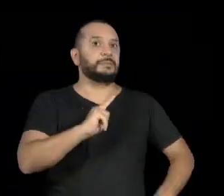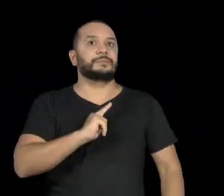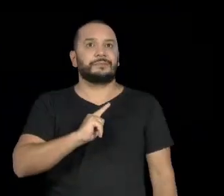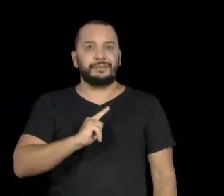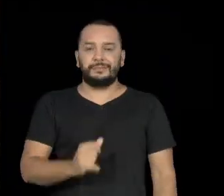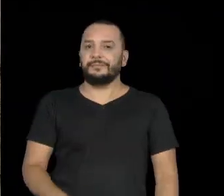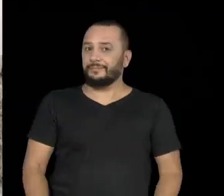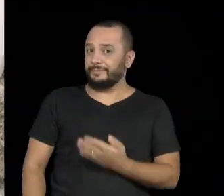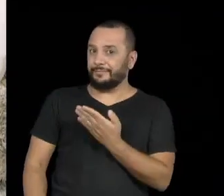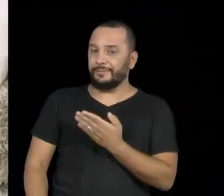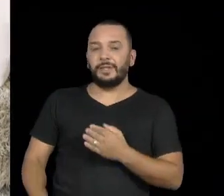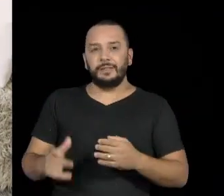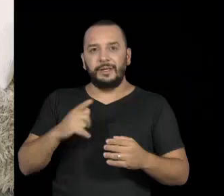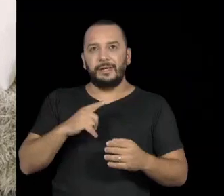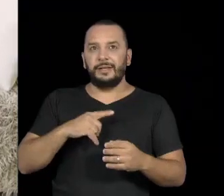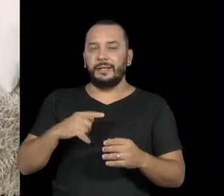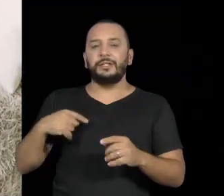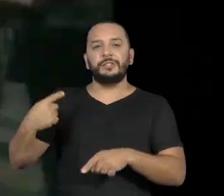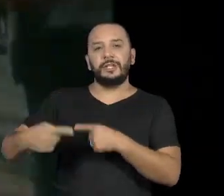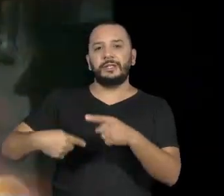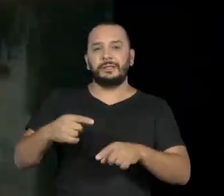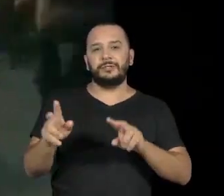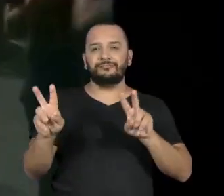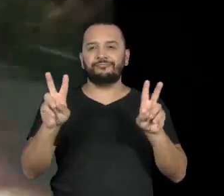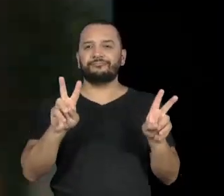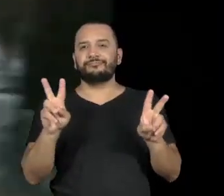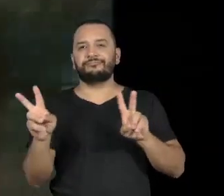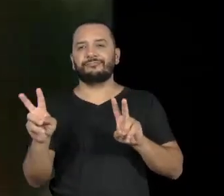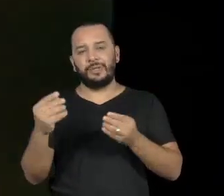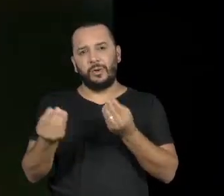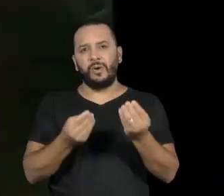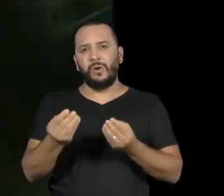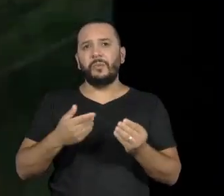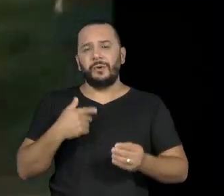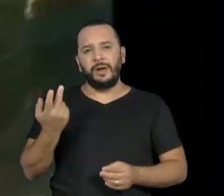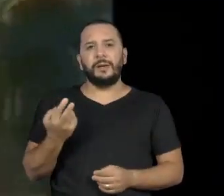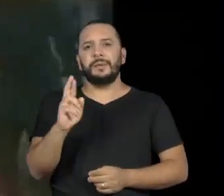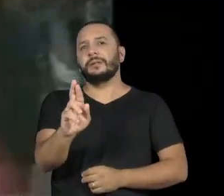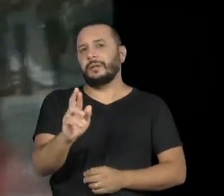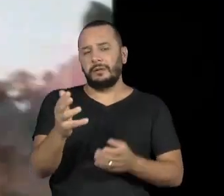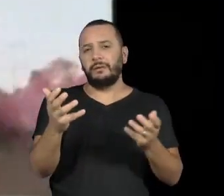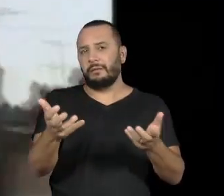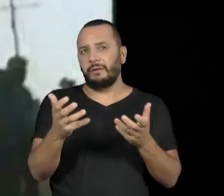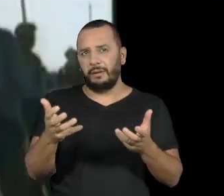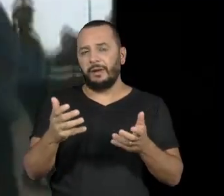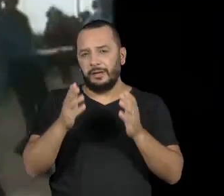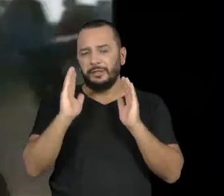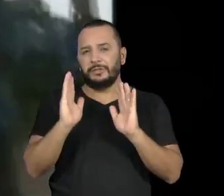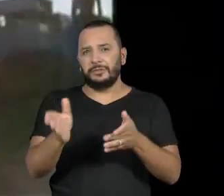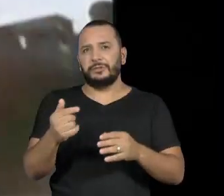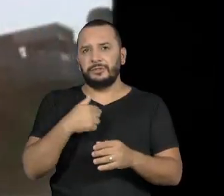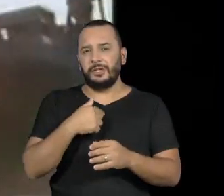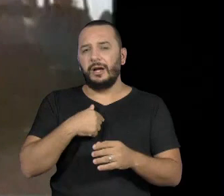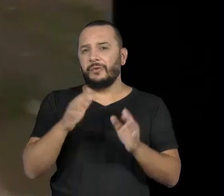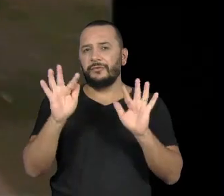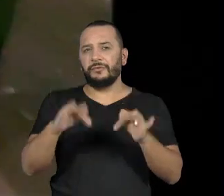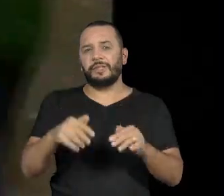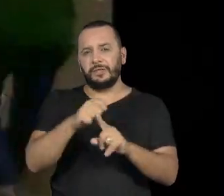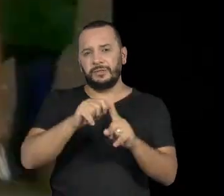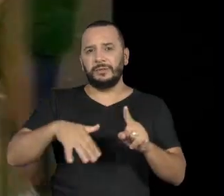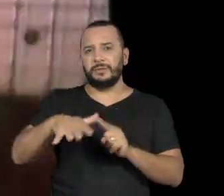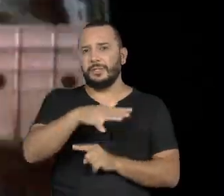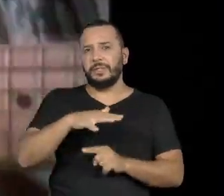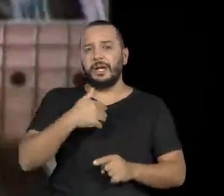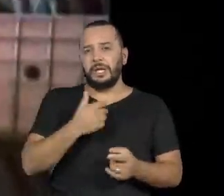A chamada geração hippie se via representada e clamava pelo flower power e o fim da sociedade